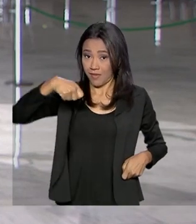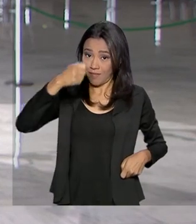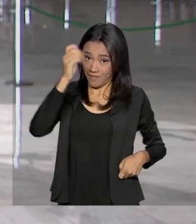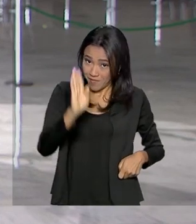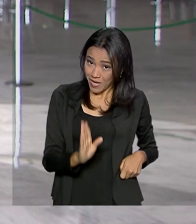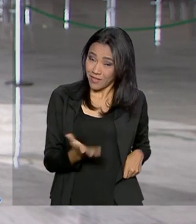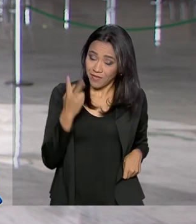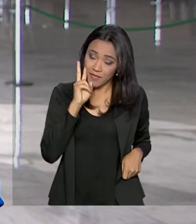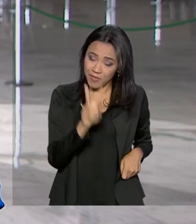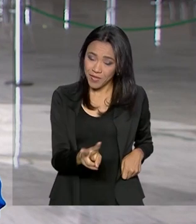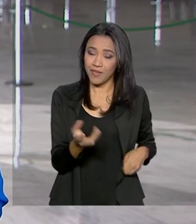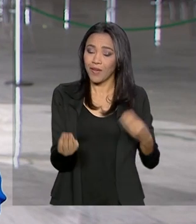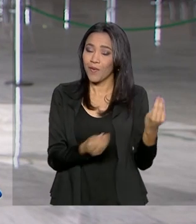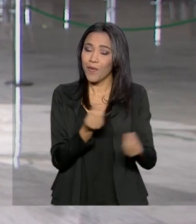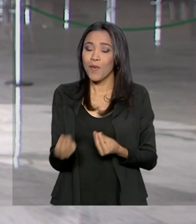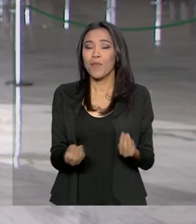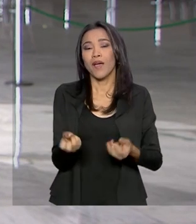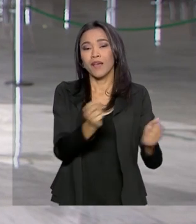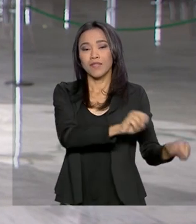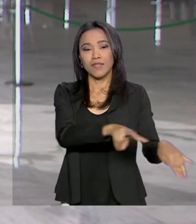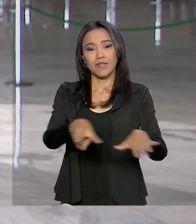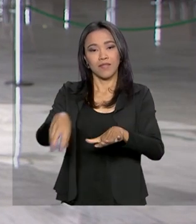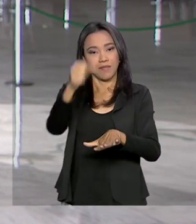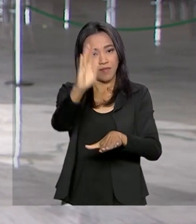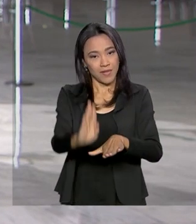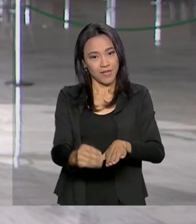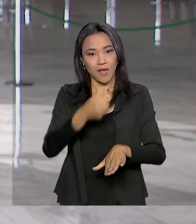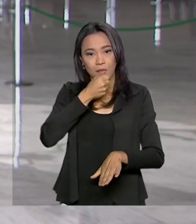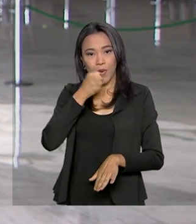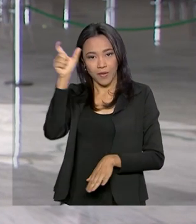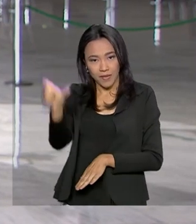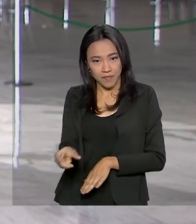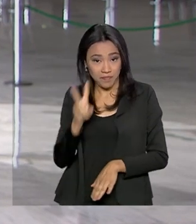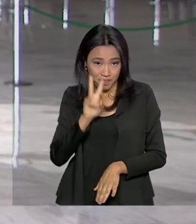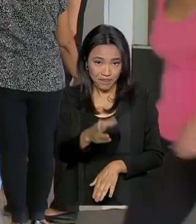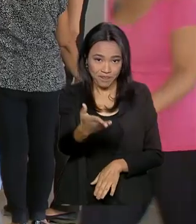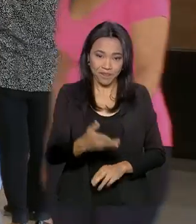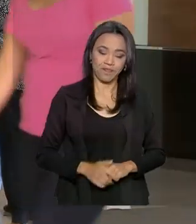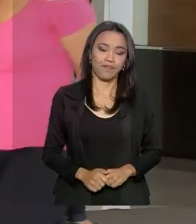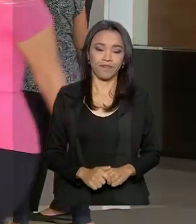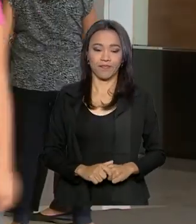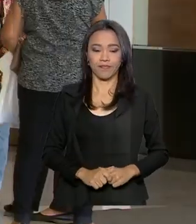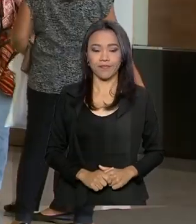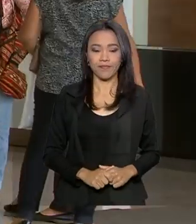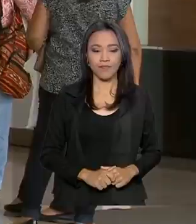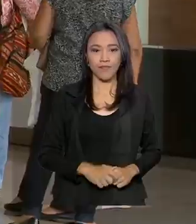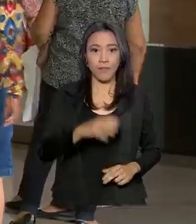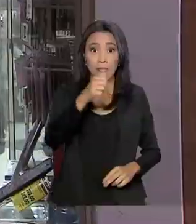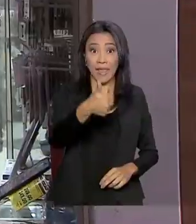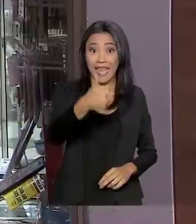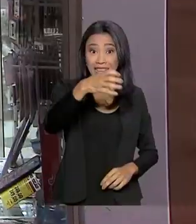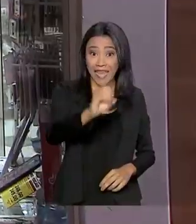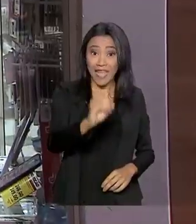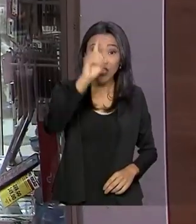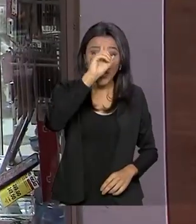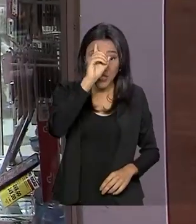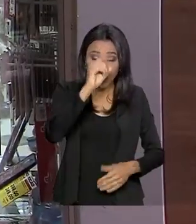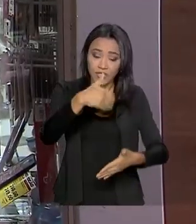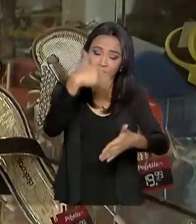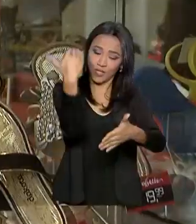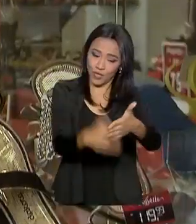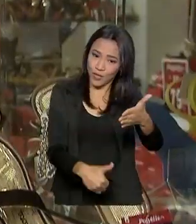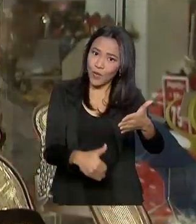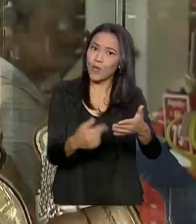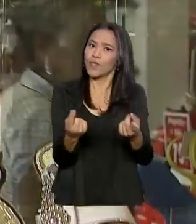o que é a Semana do Brasil na reportagem de Luana Karen. Veja. Dez dias de descontos nos preços e